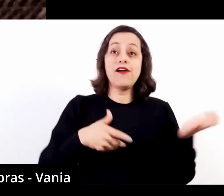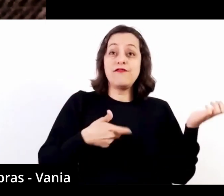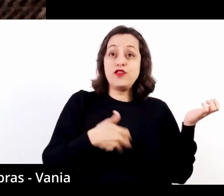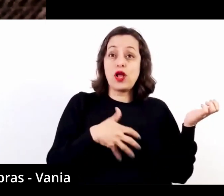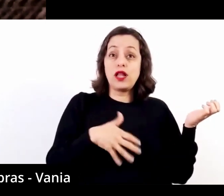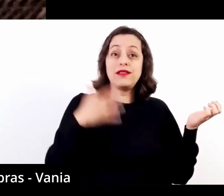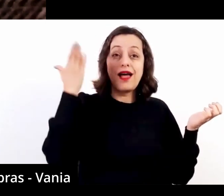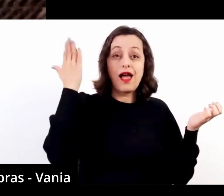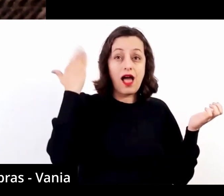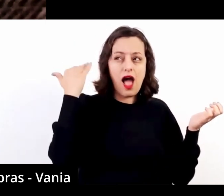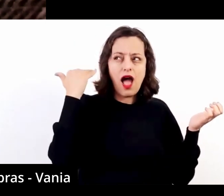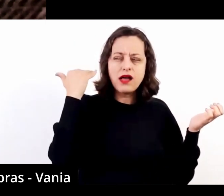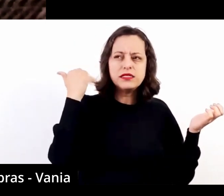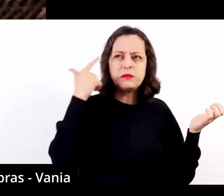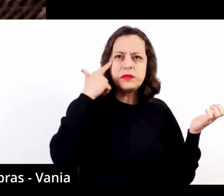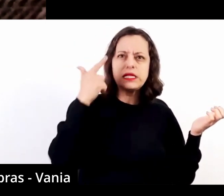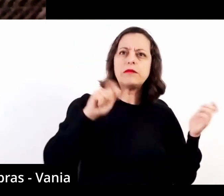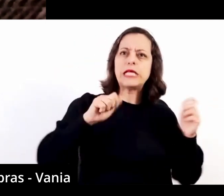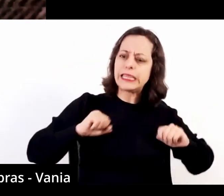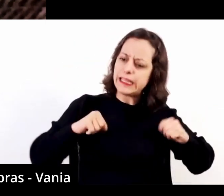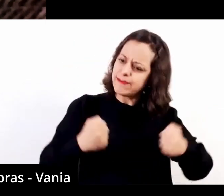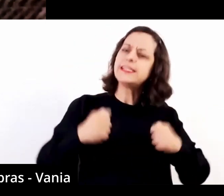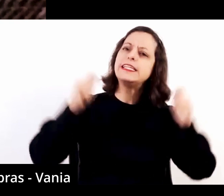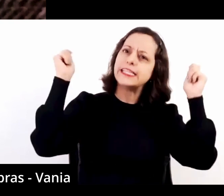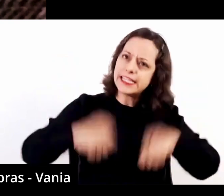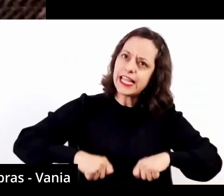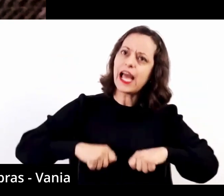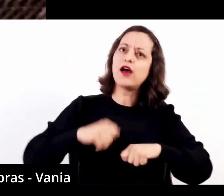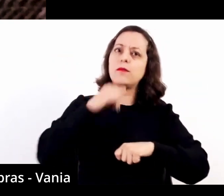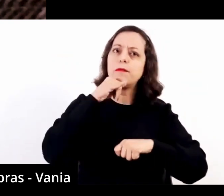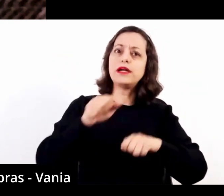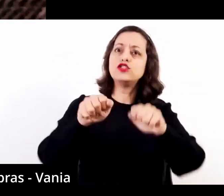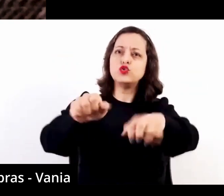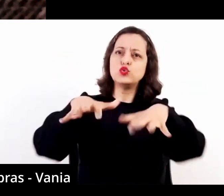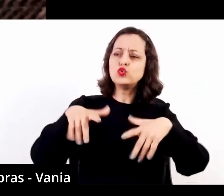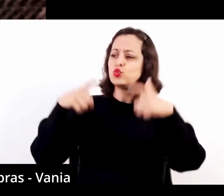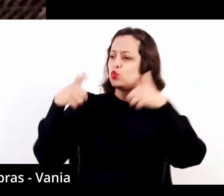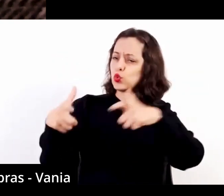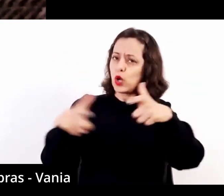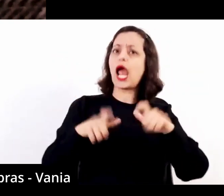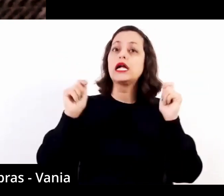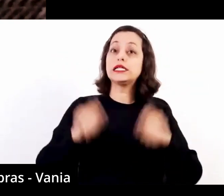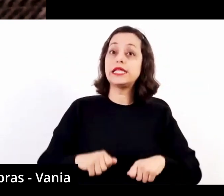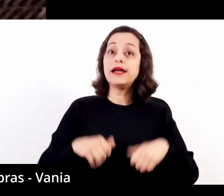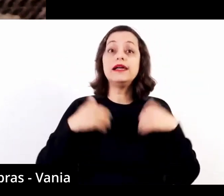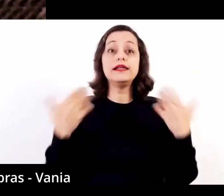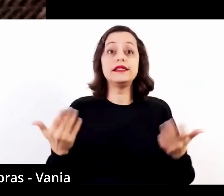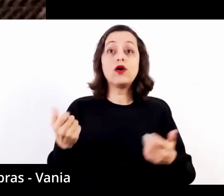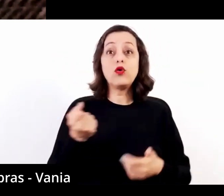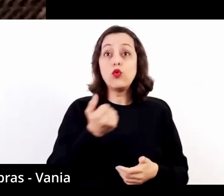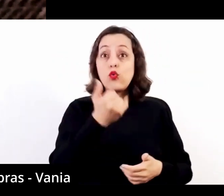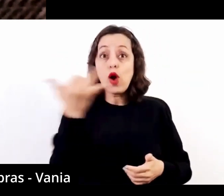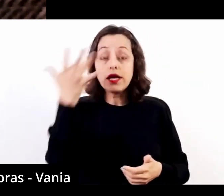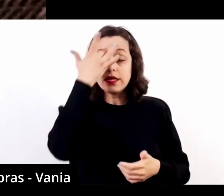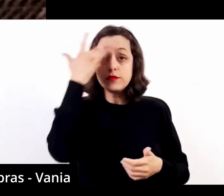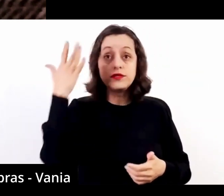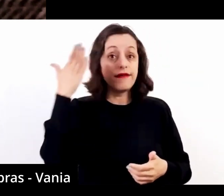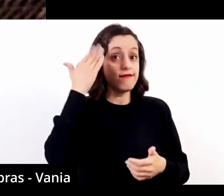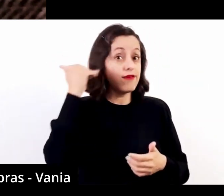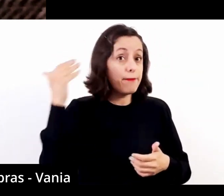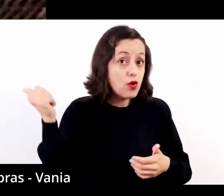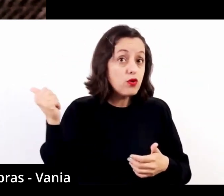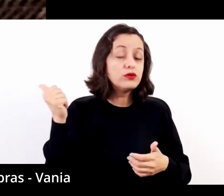violão era, assim, um instrumento capaz de defender esse repertório em qualquer espaço sociocultural. Então, os grandes nomes